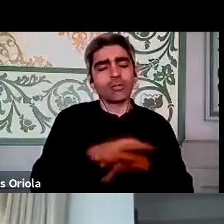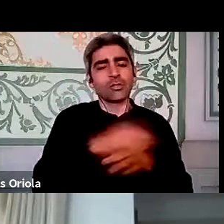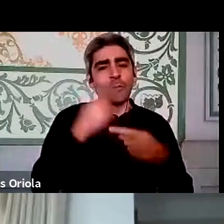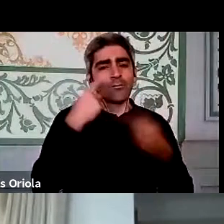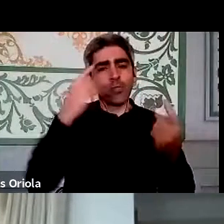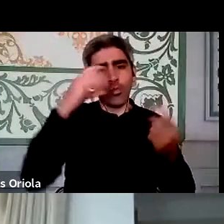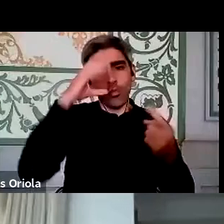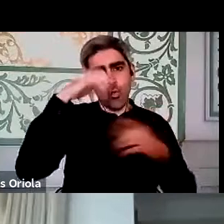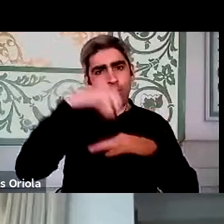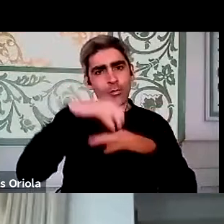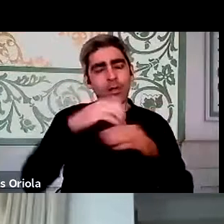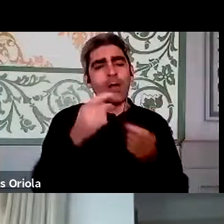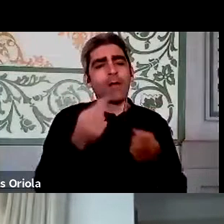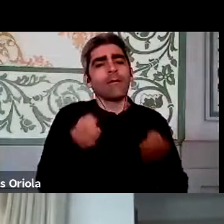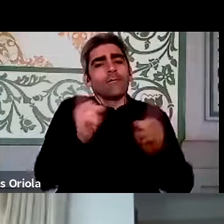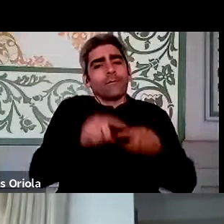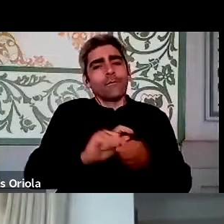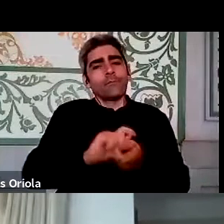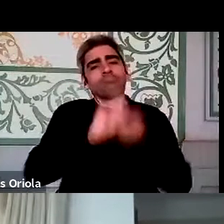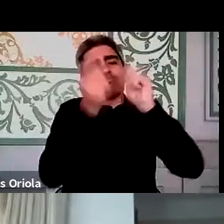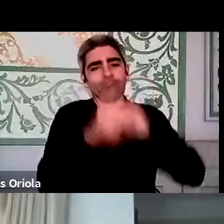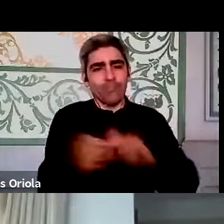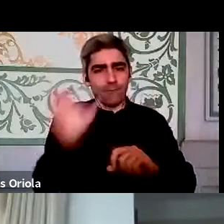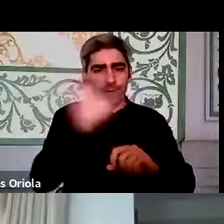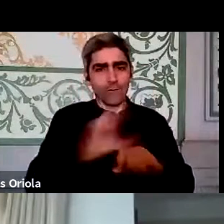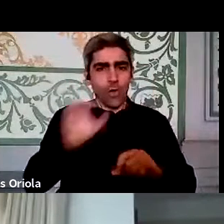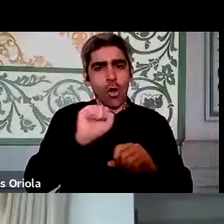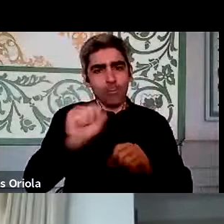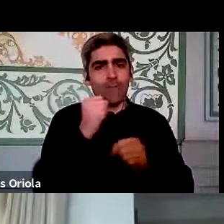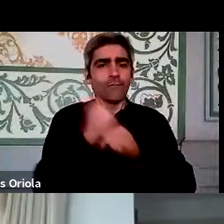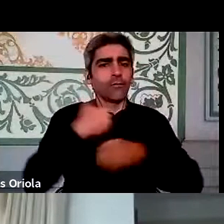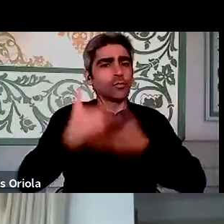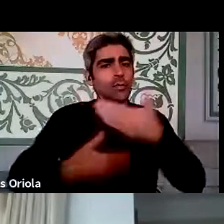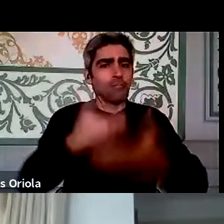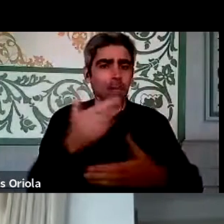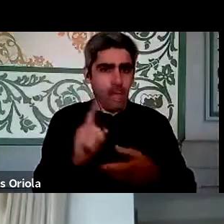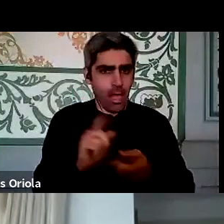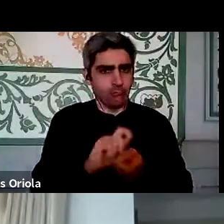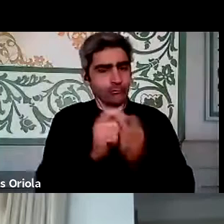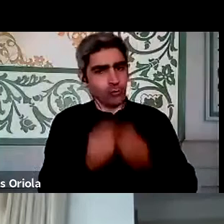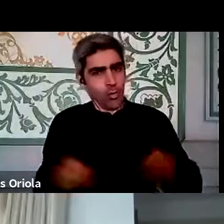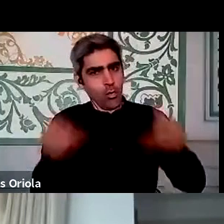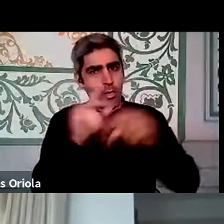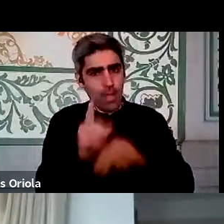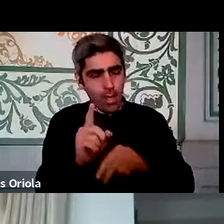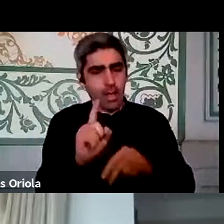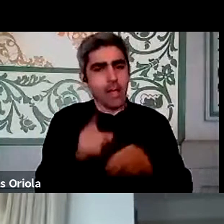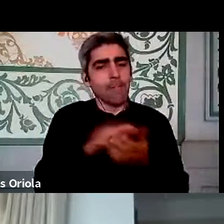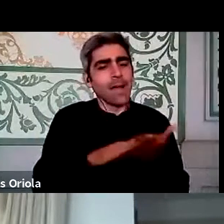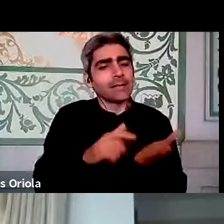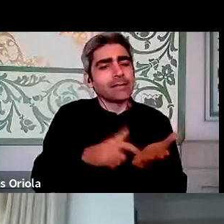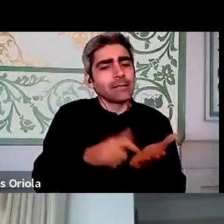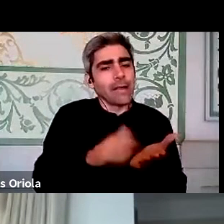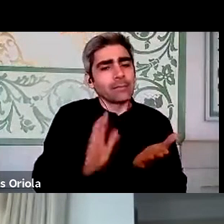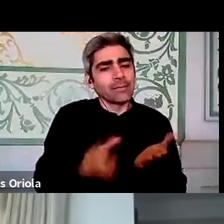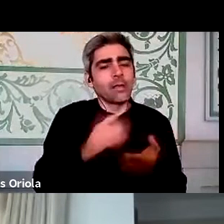quase uma refundação do seu modo de funcionamento, e se isto não serão as bases que eram necessárias para, por exemplo,